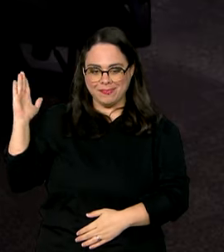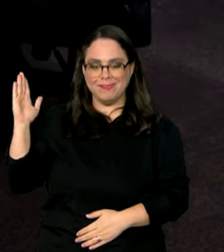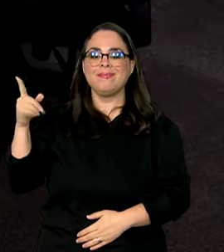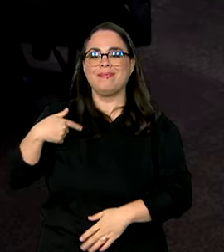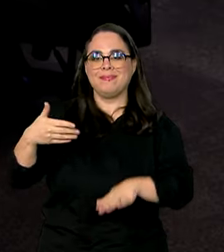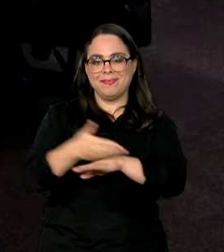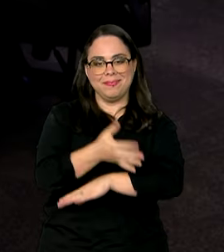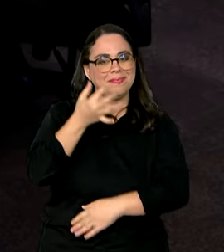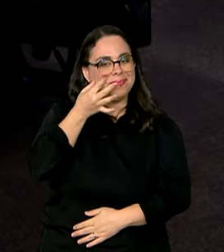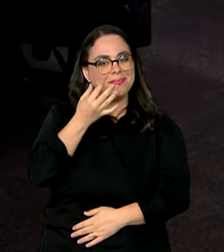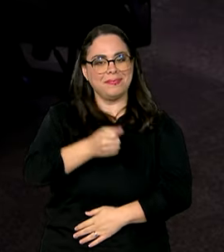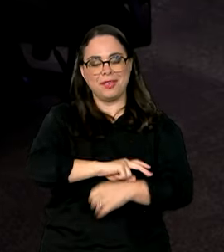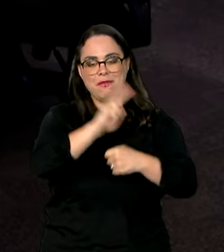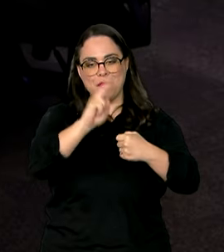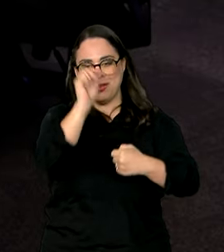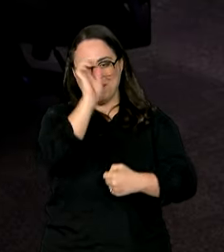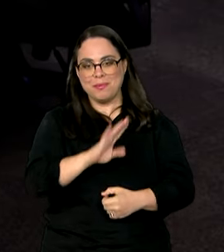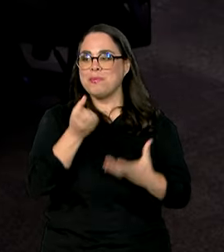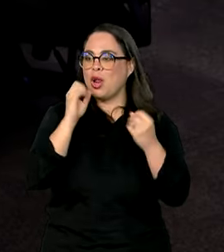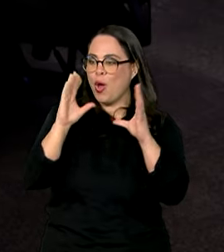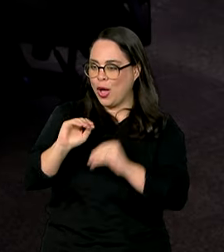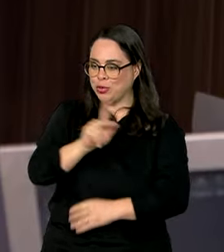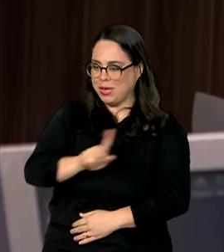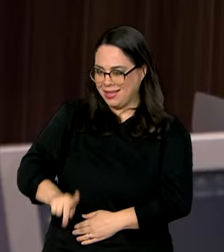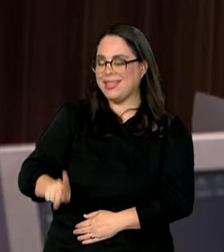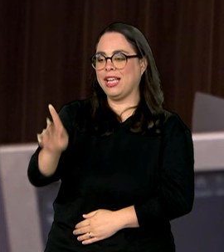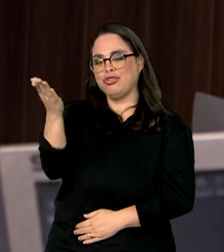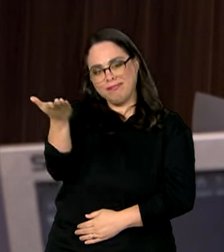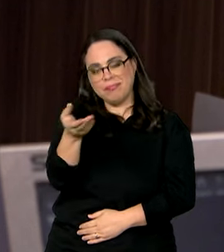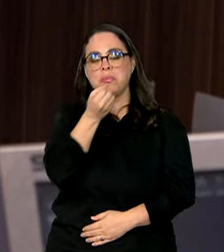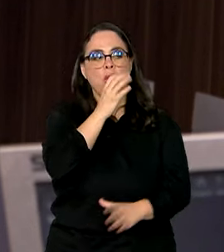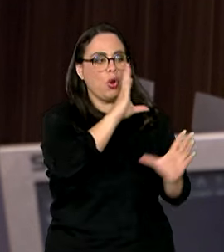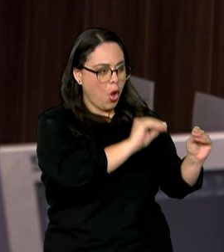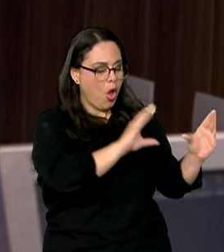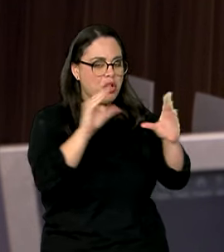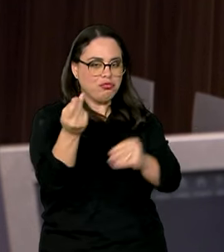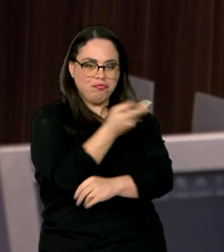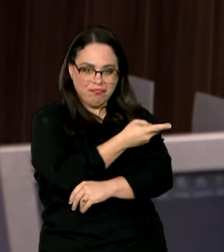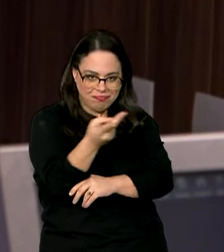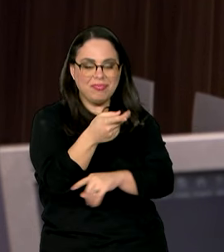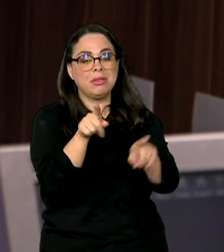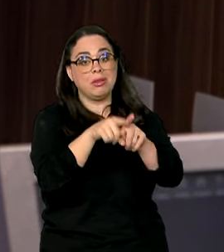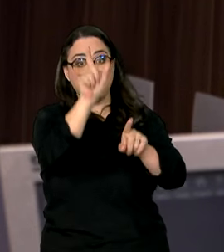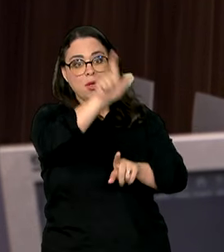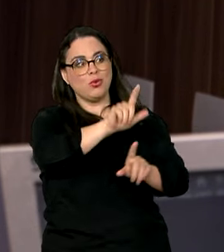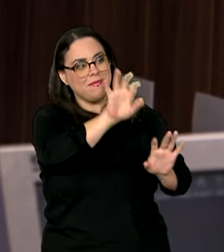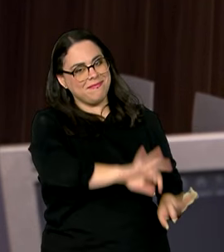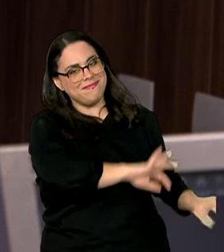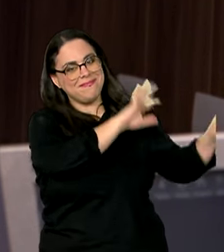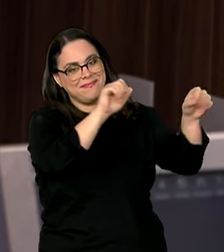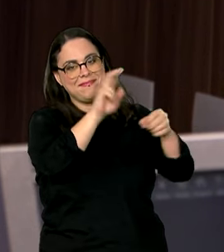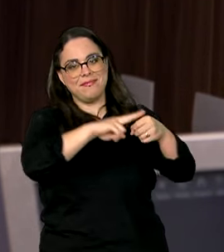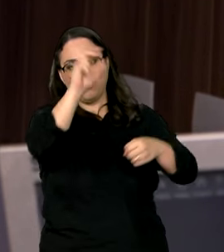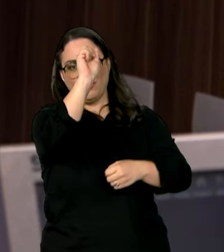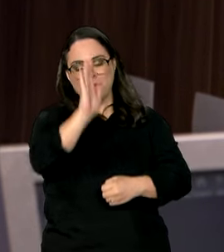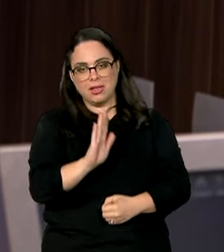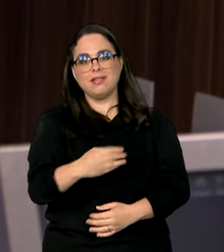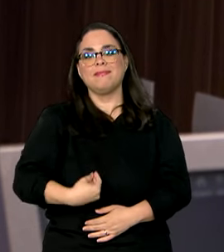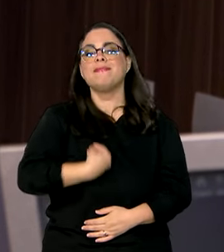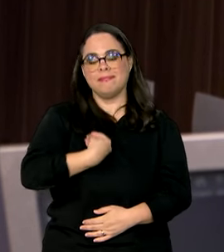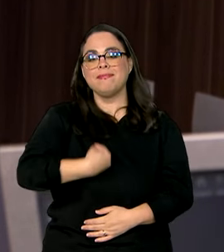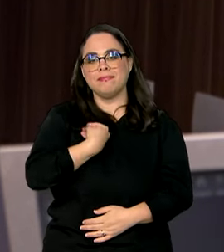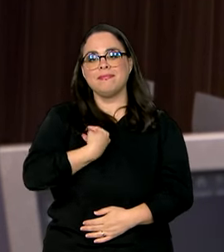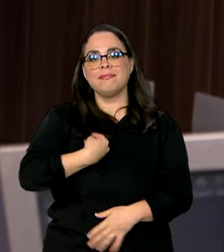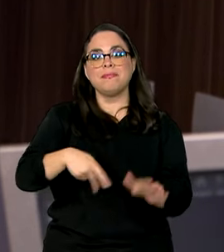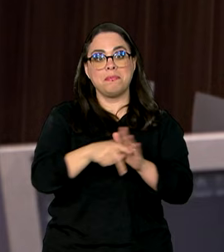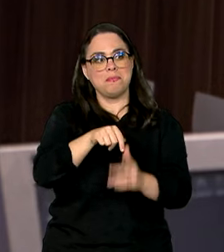estúdio da Voz do Brasil. Boa noite, presidente. Boa noite, Mariana. Boa noite, Luciano. Boa noite a todos que nos acompanham na Voz do Brasil. É um prazer conversar